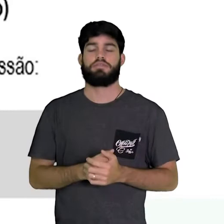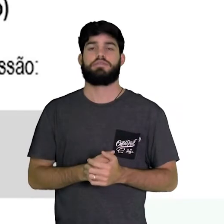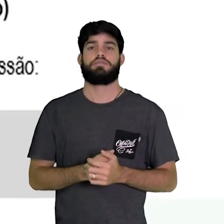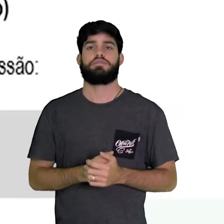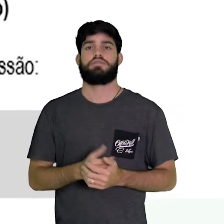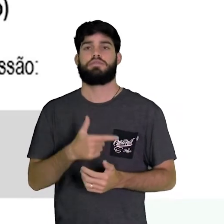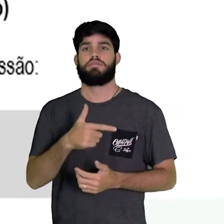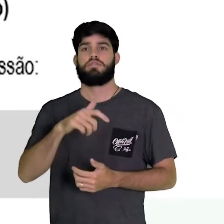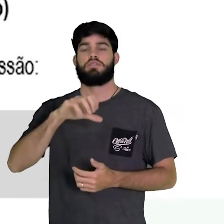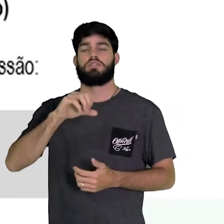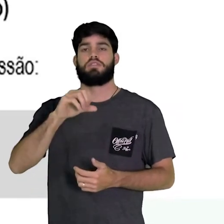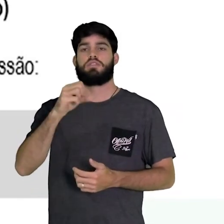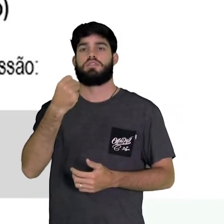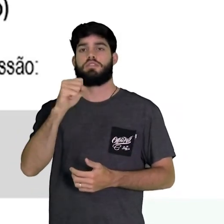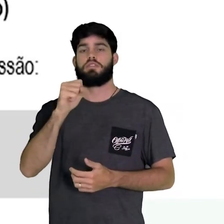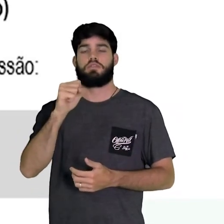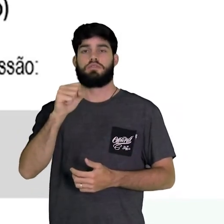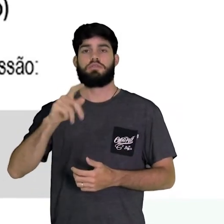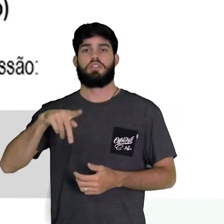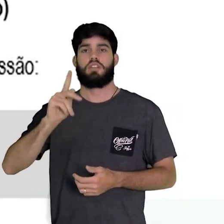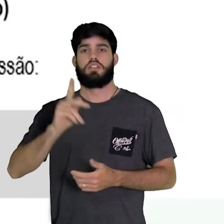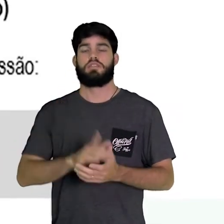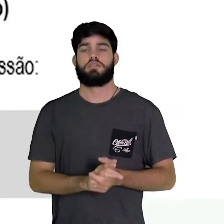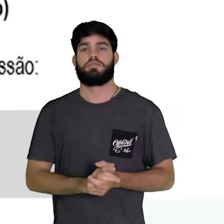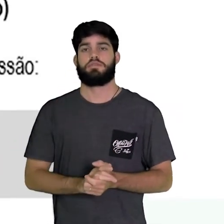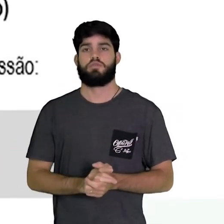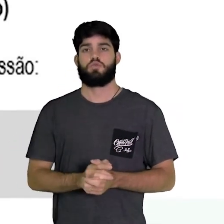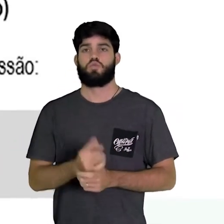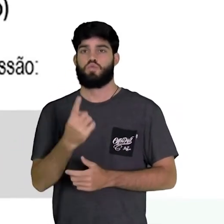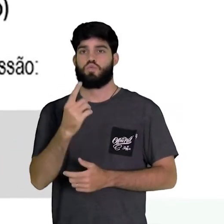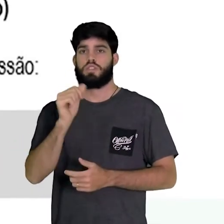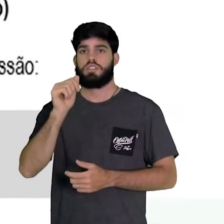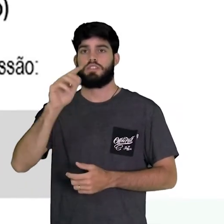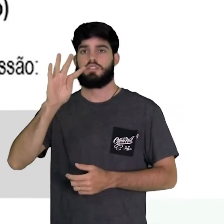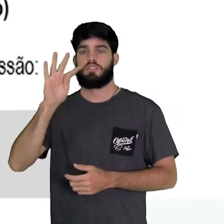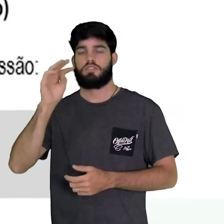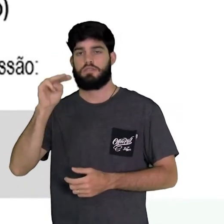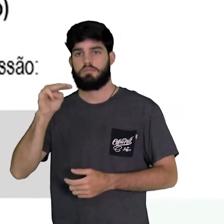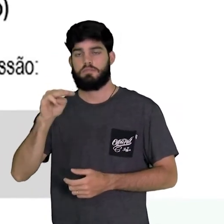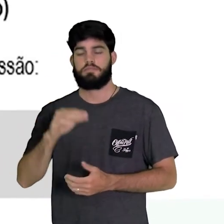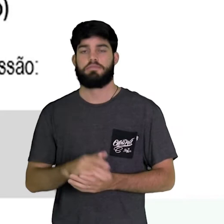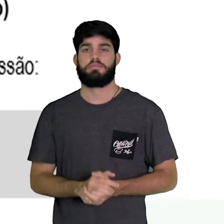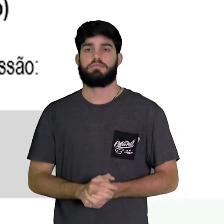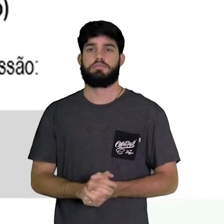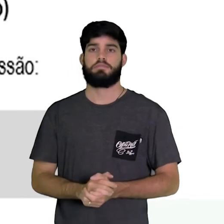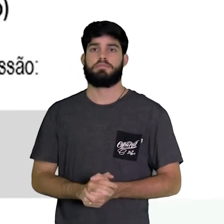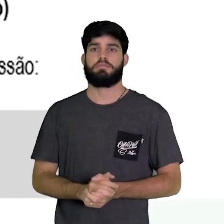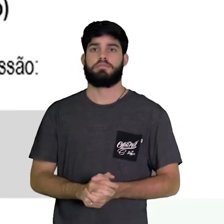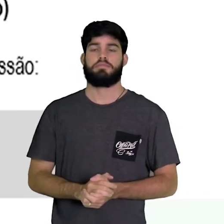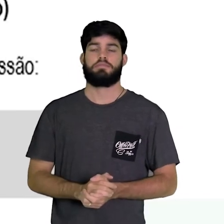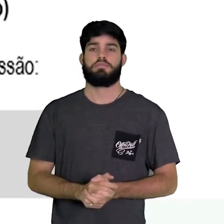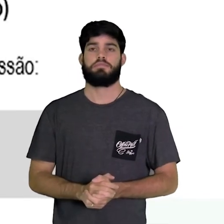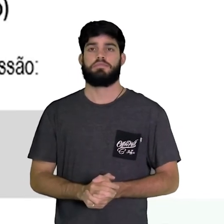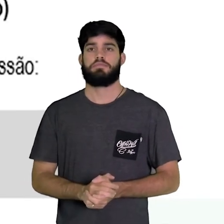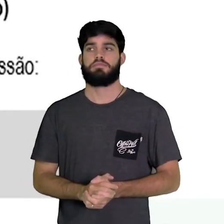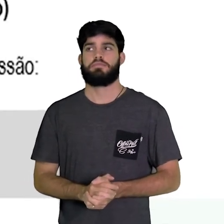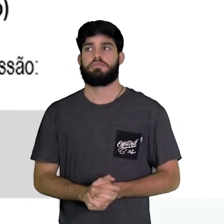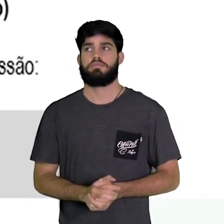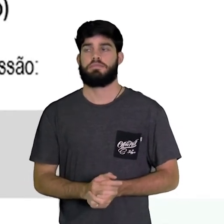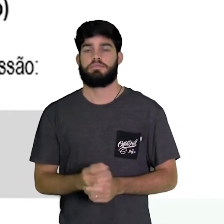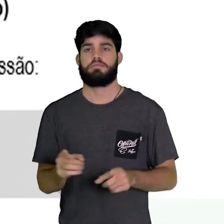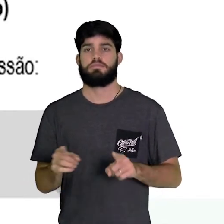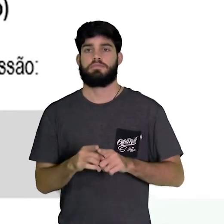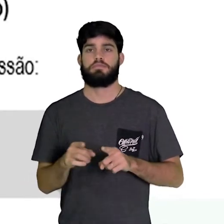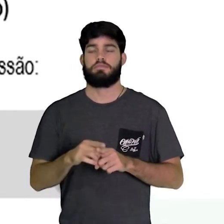298 Kelvin e a pressão de 1 ATM, que é 1 atmosfera e eletrodos mergulhados em uma